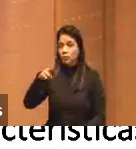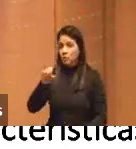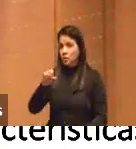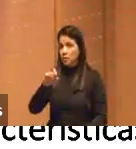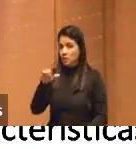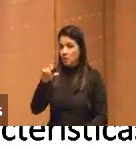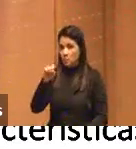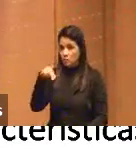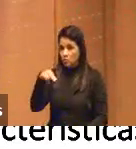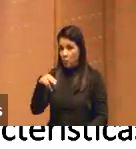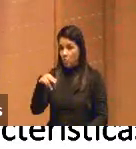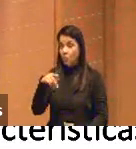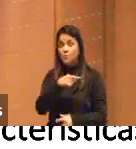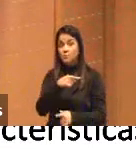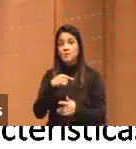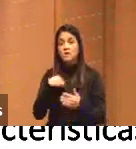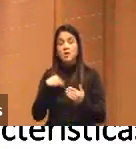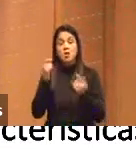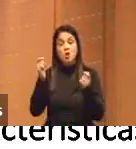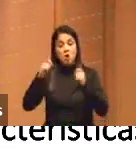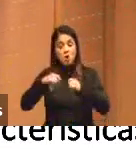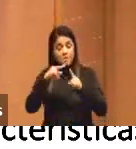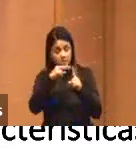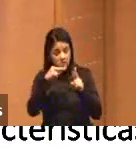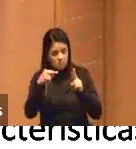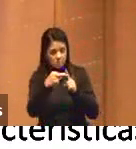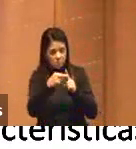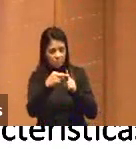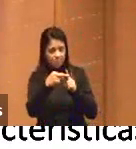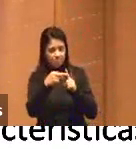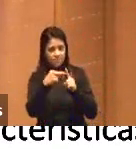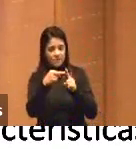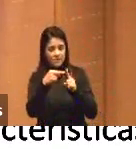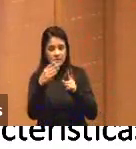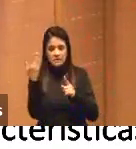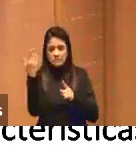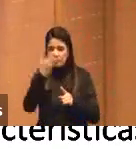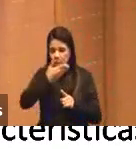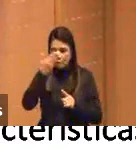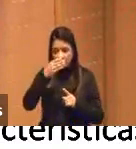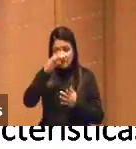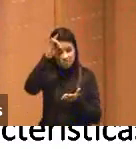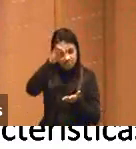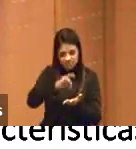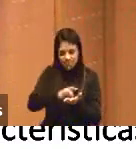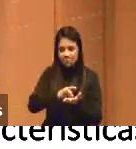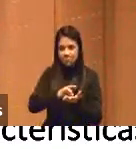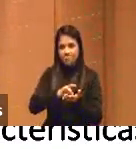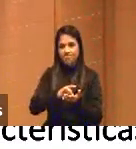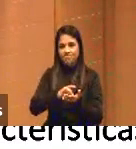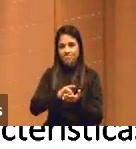olhar às vezes por competência não nos possibilita enxergar o que de fato está acontecendo.